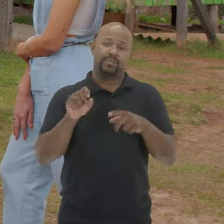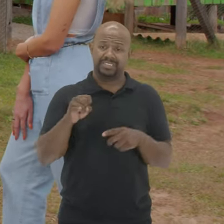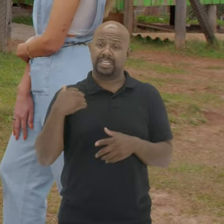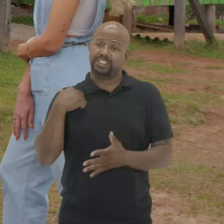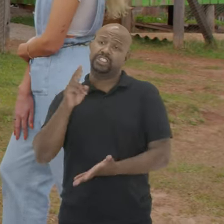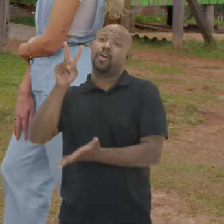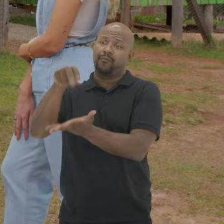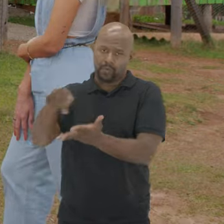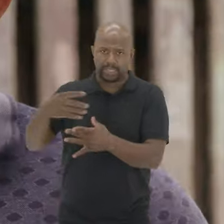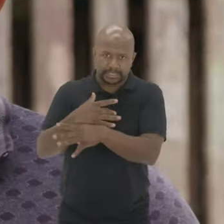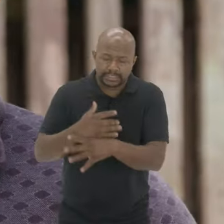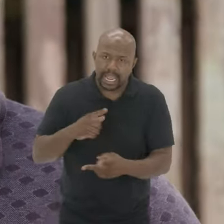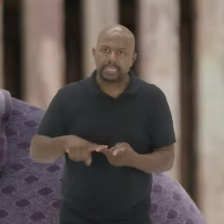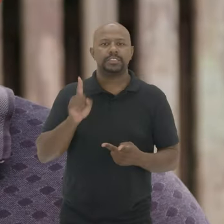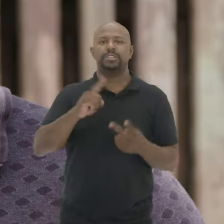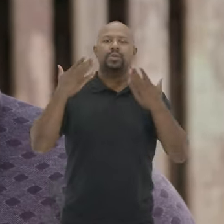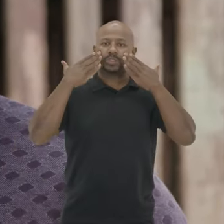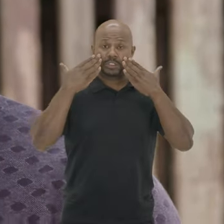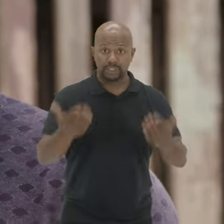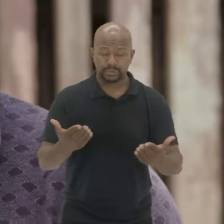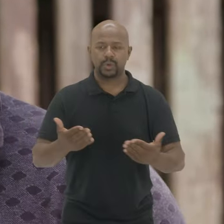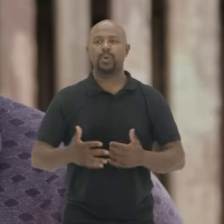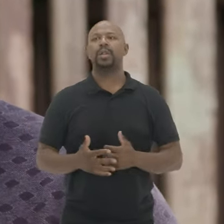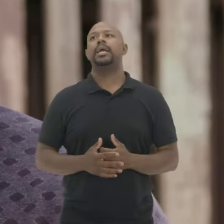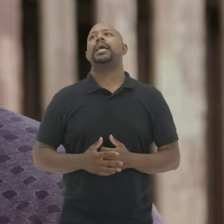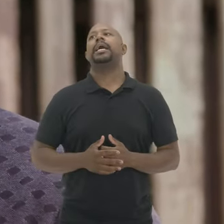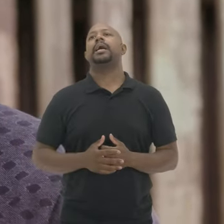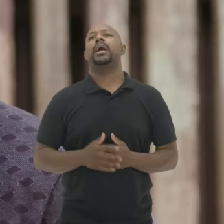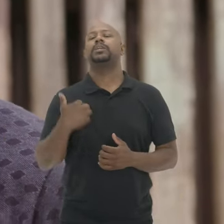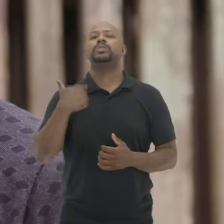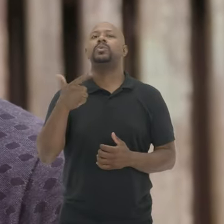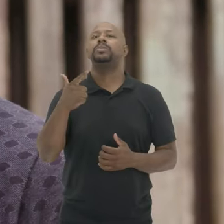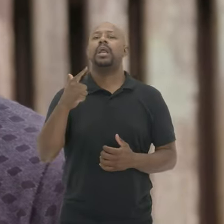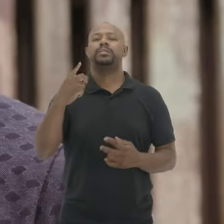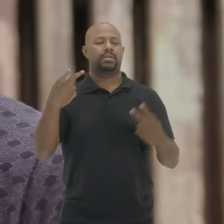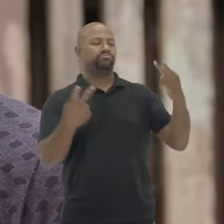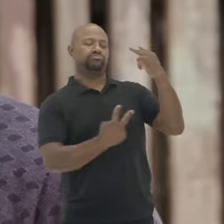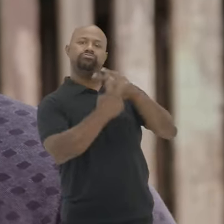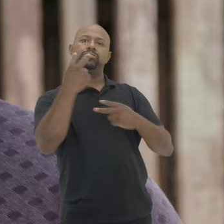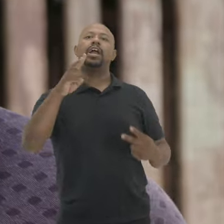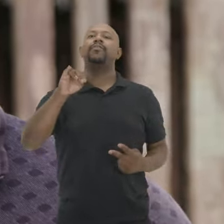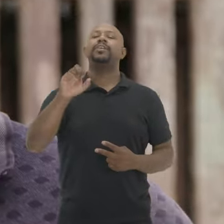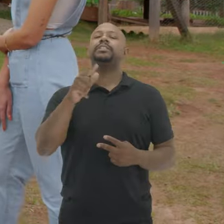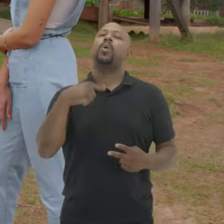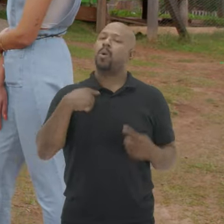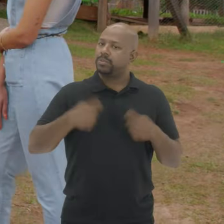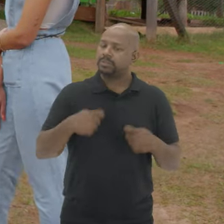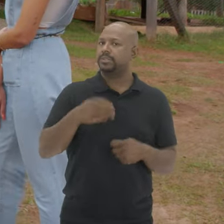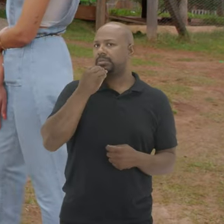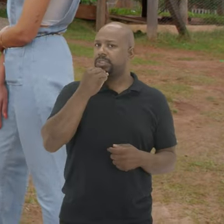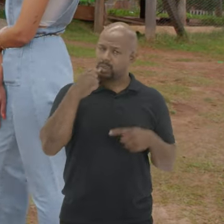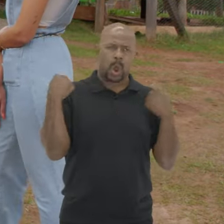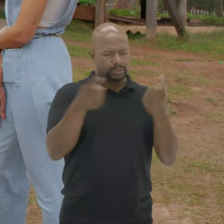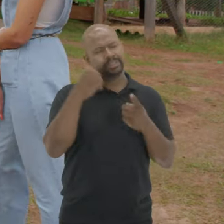Se a gente não for Até a cidade Se a gente não Se expor Muitas das vezes Nós não temos Essa visibilidade Como